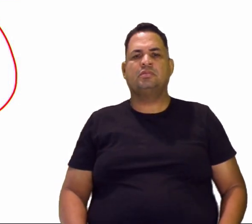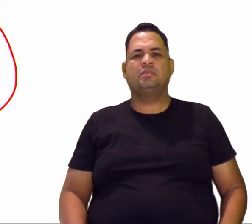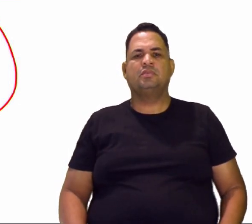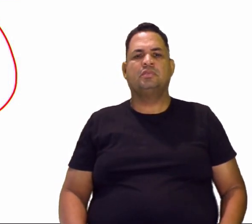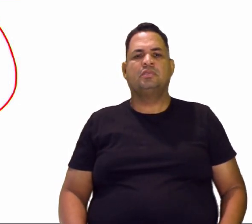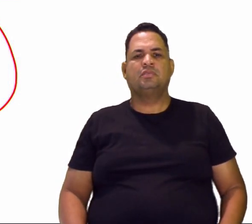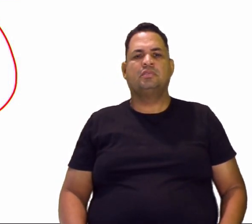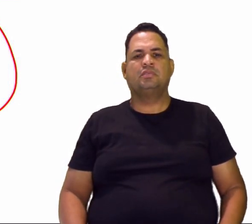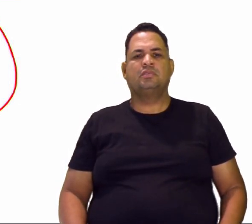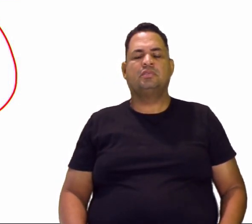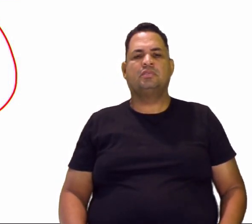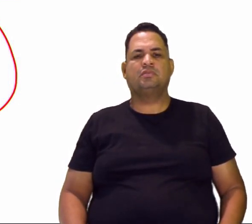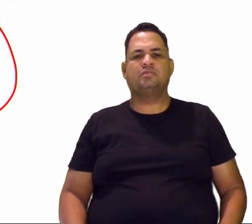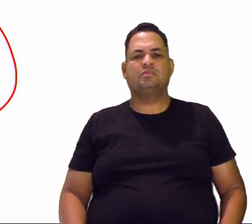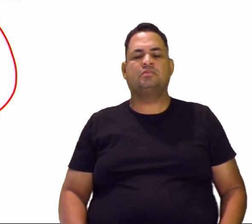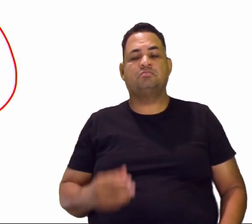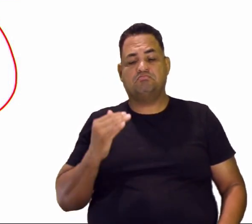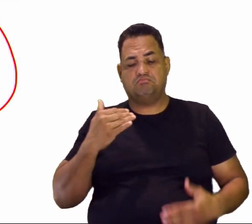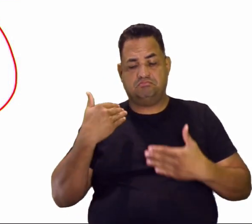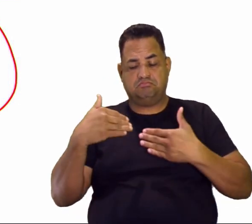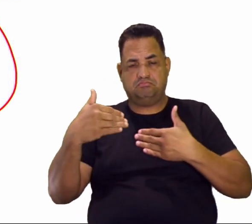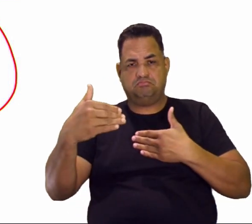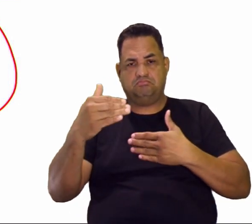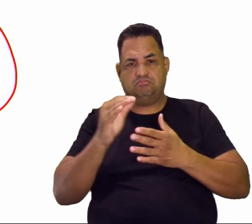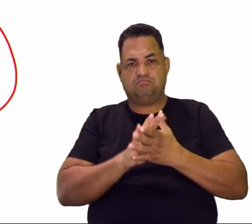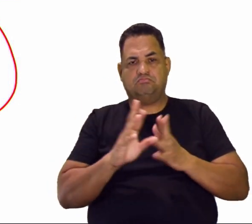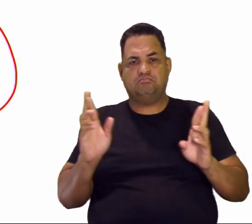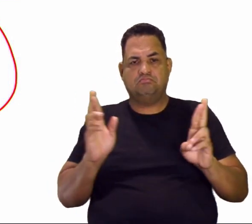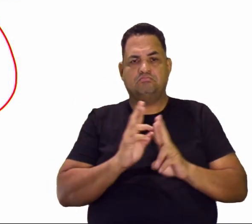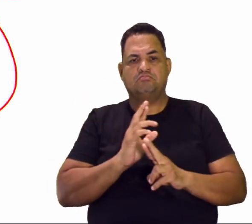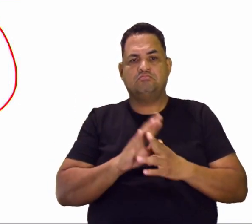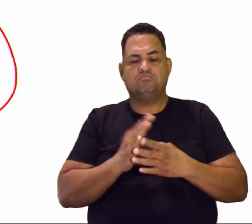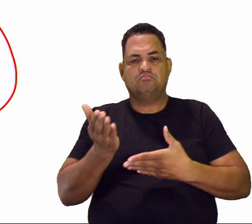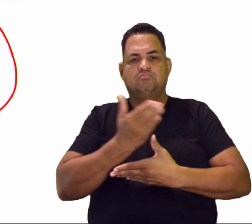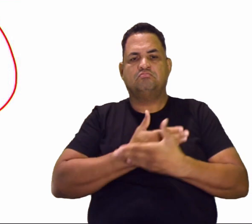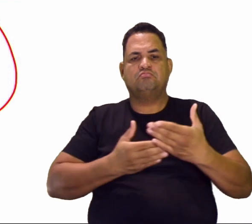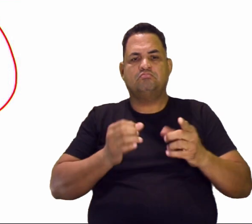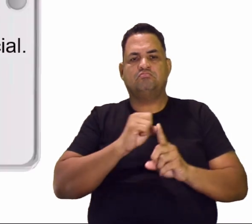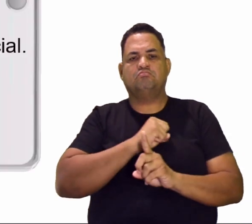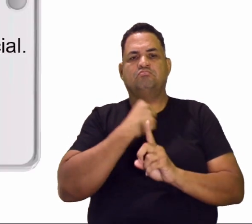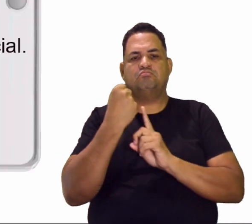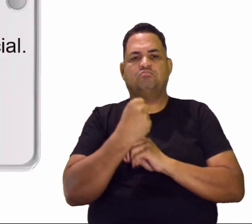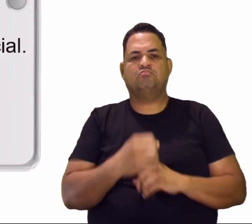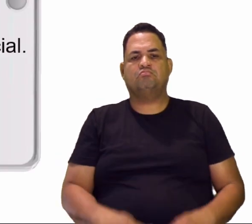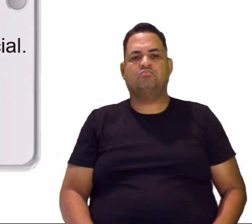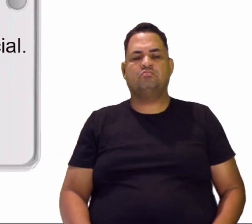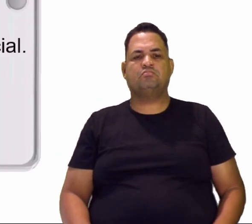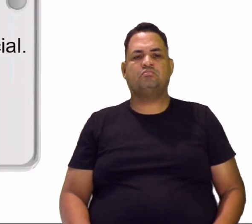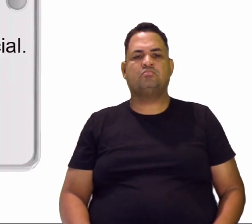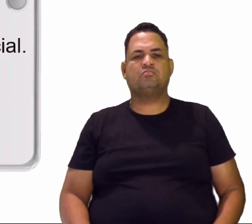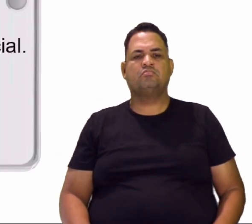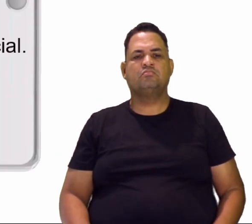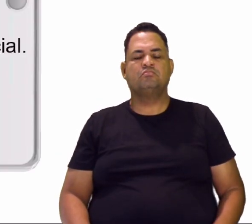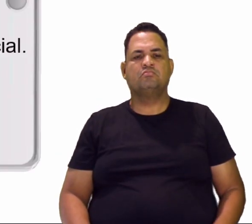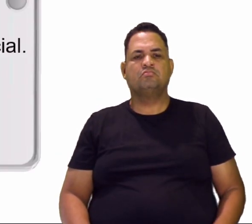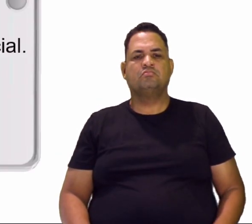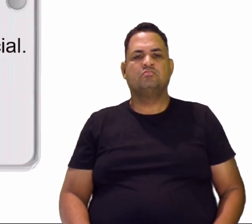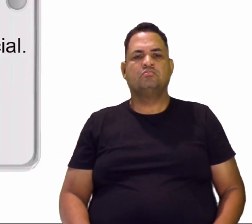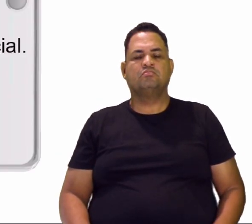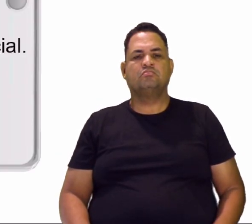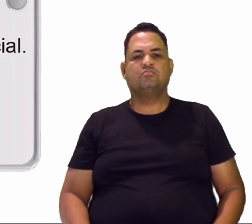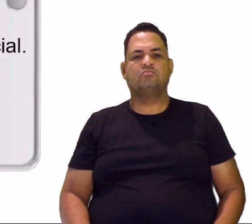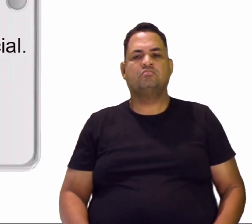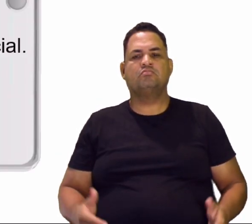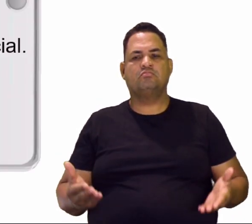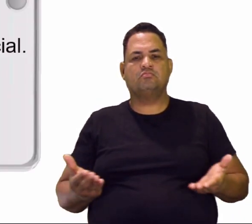então, sobre esse processo de socialização, né? Está ok. Aqui está super tranquilo, tá, gente? E aí,